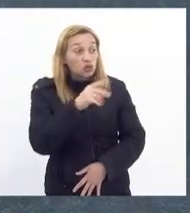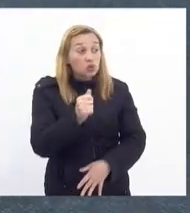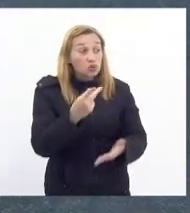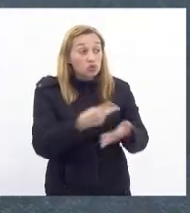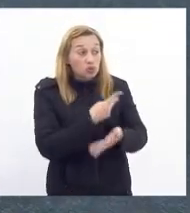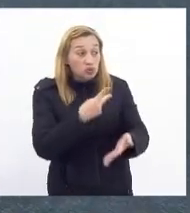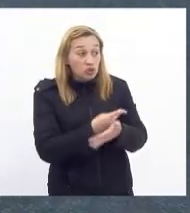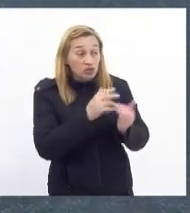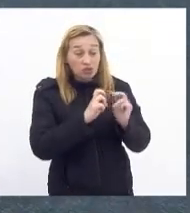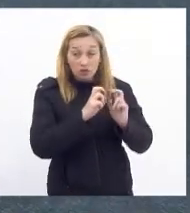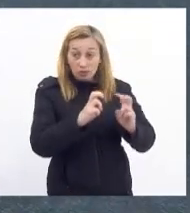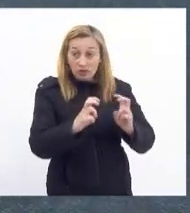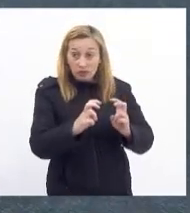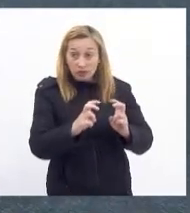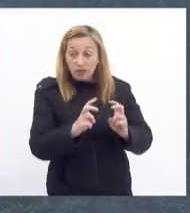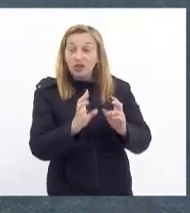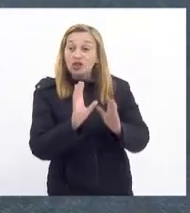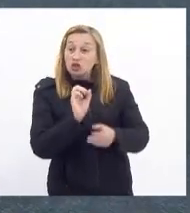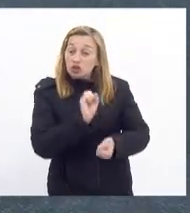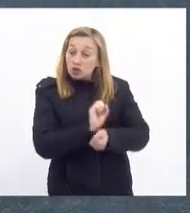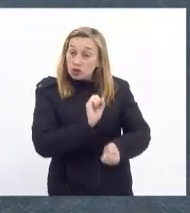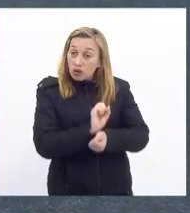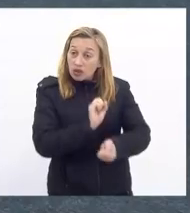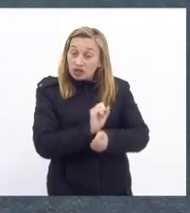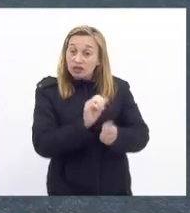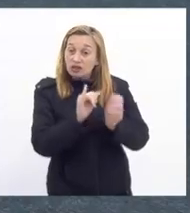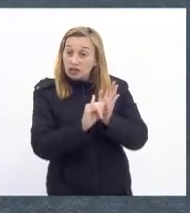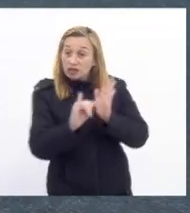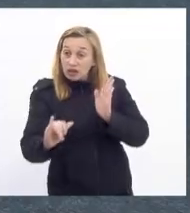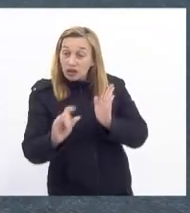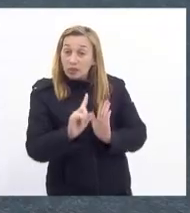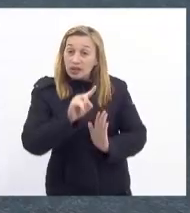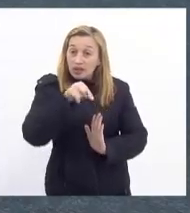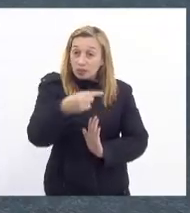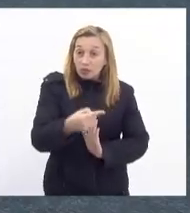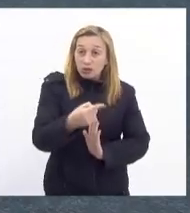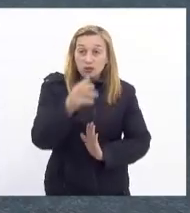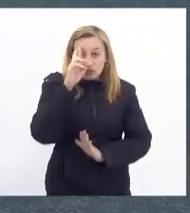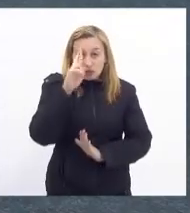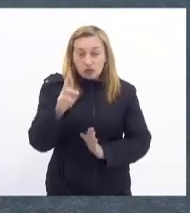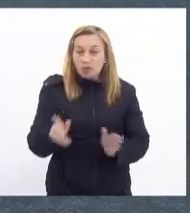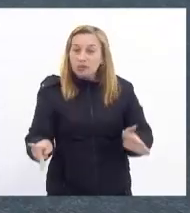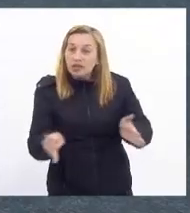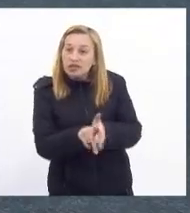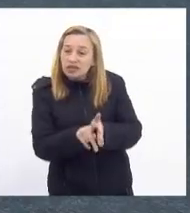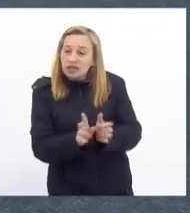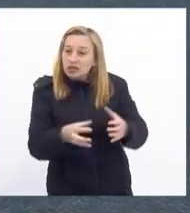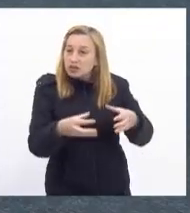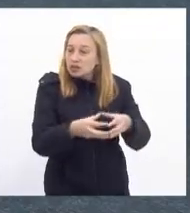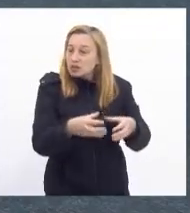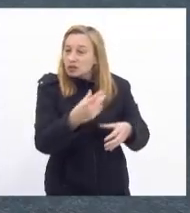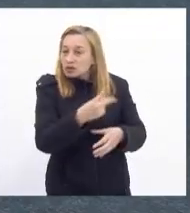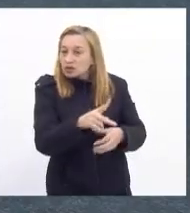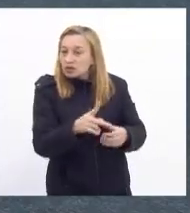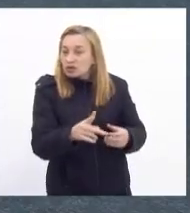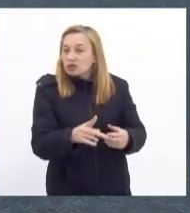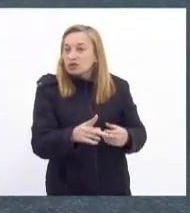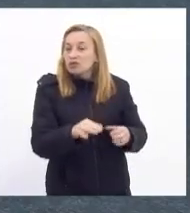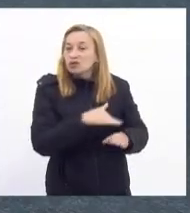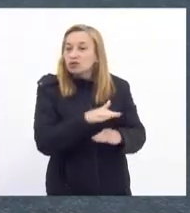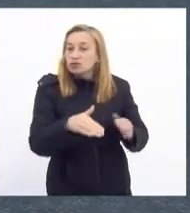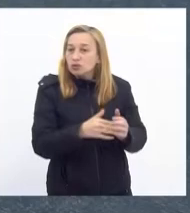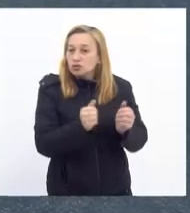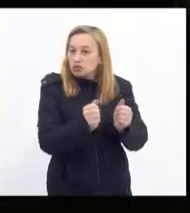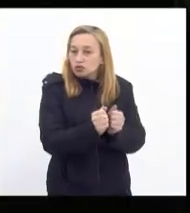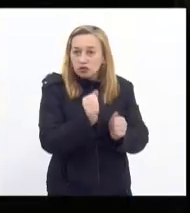da supervia. Nós só estamos aguardando publicar para que o senhor possa fazer parte pela sua bancada e fazer a composição de todos os